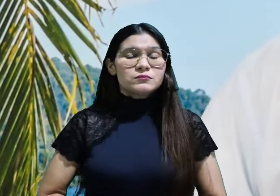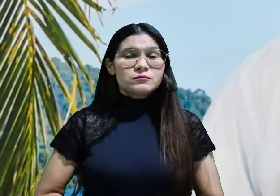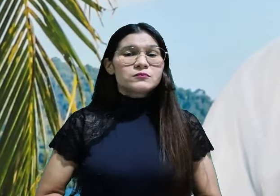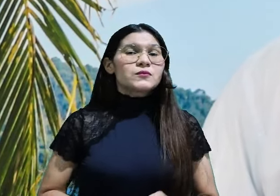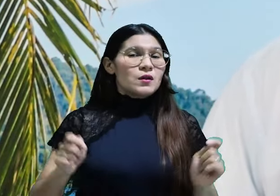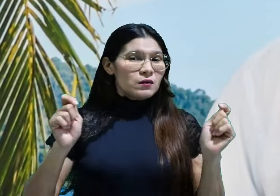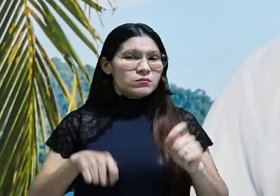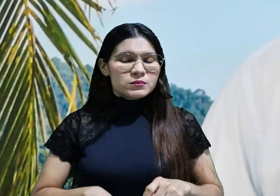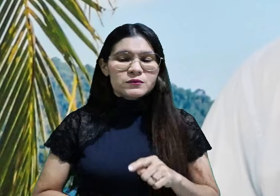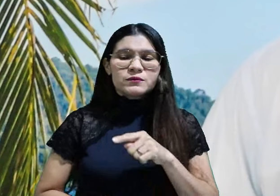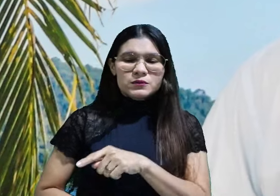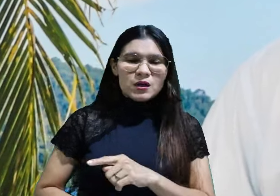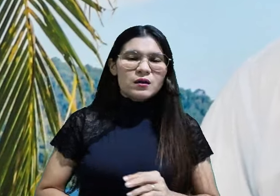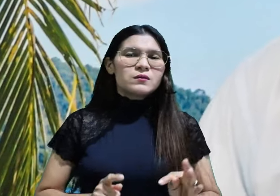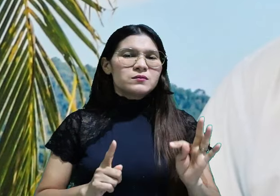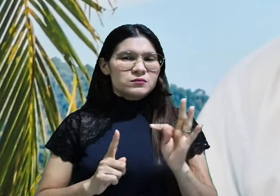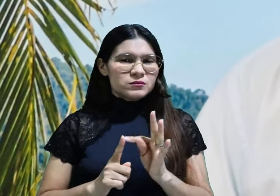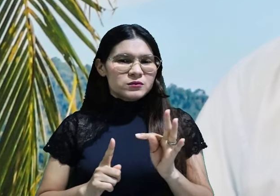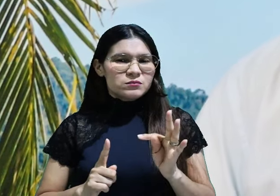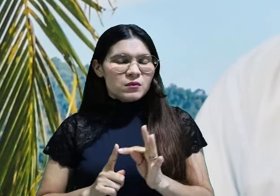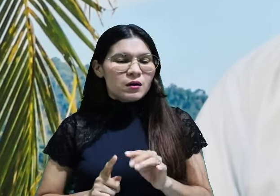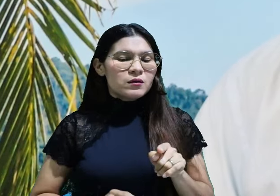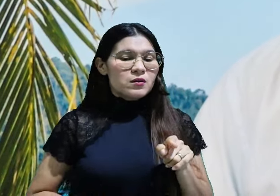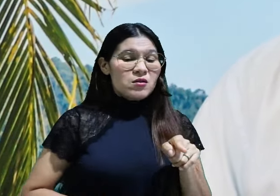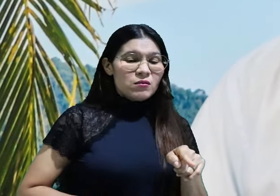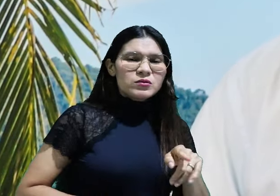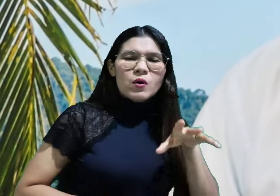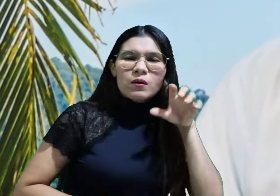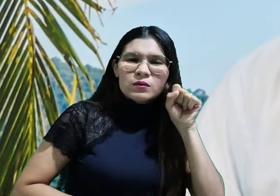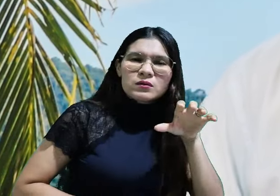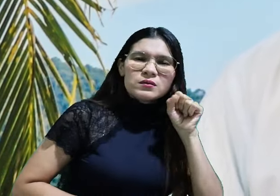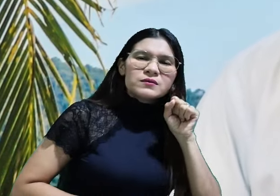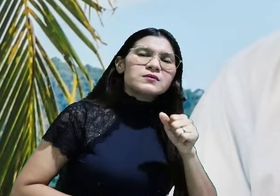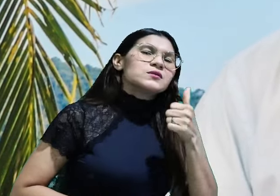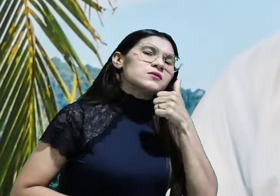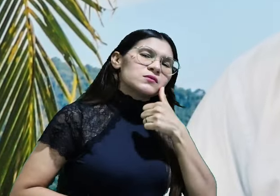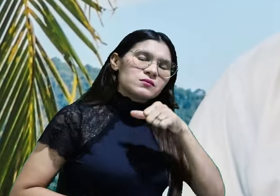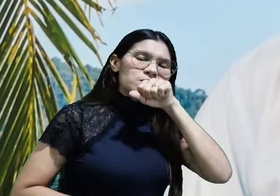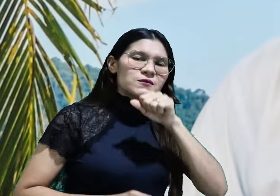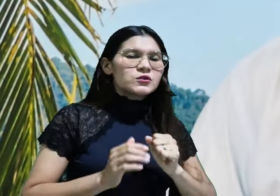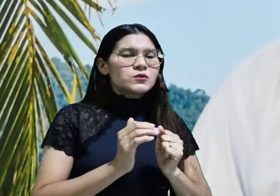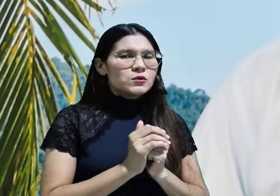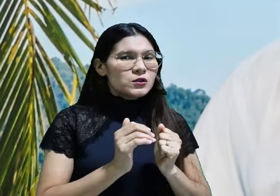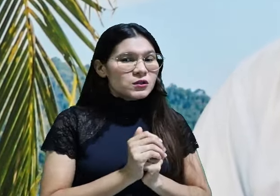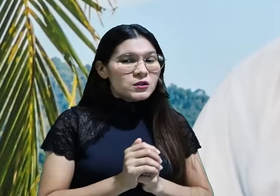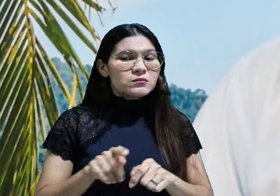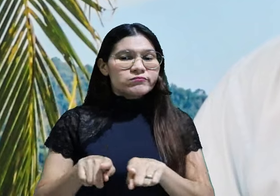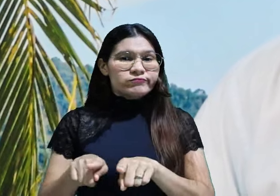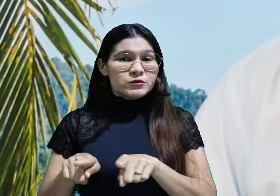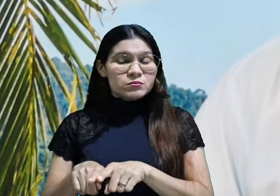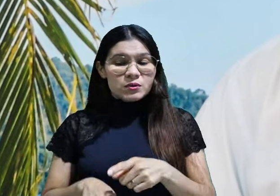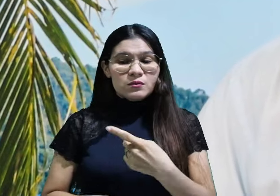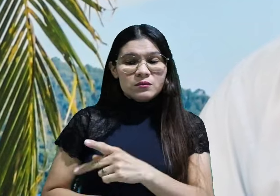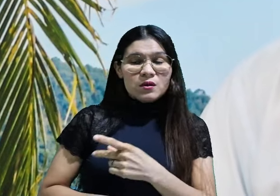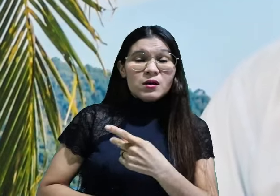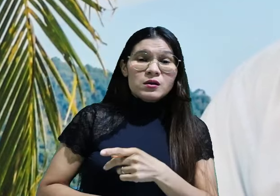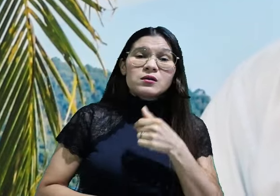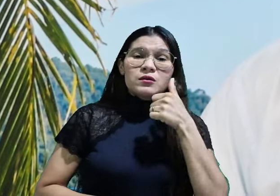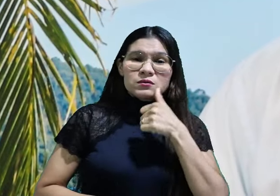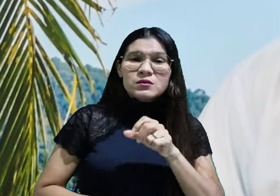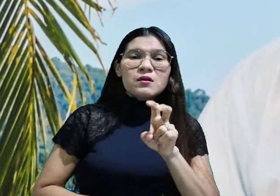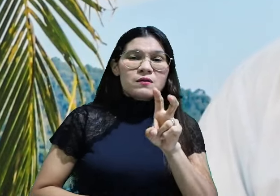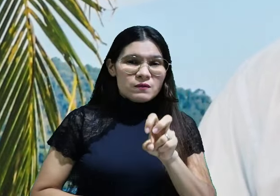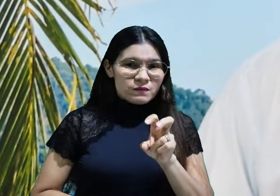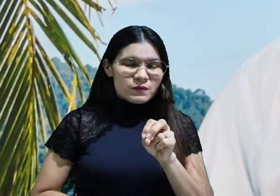Possivelmente, Timóteo ouvia as orações de sua mãe, assim como de sua avó, conforme Atos